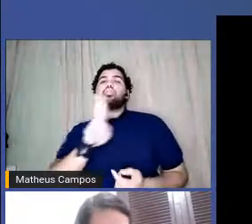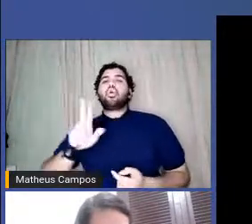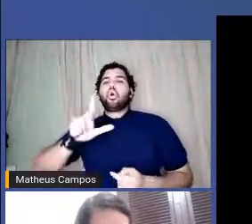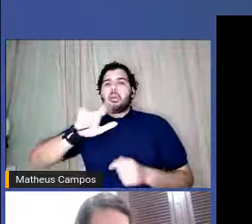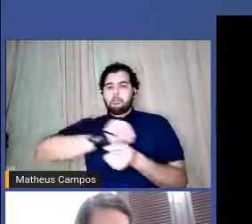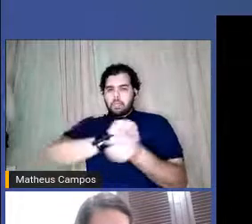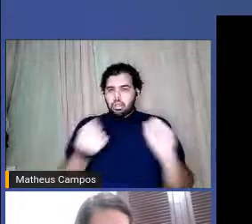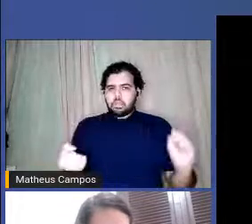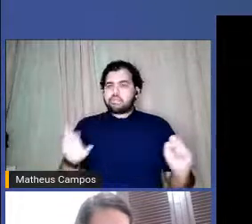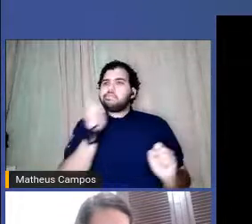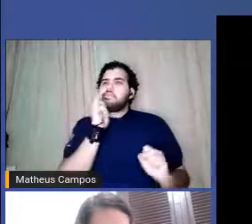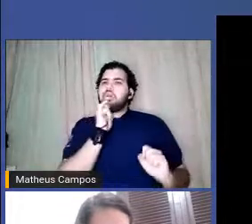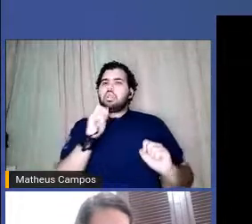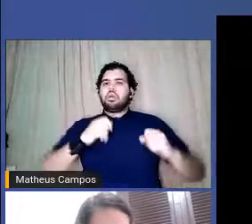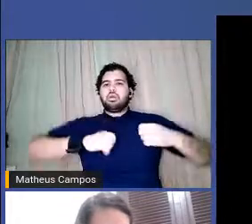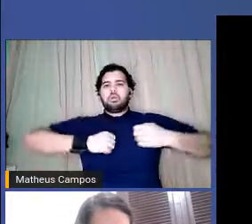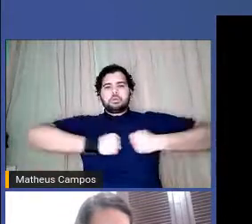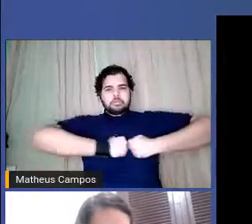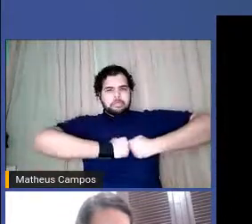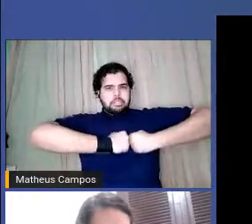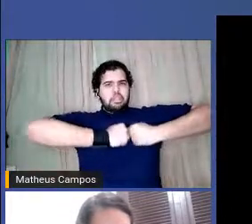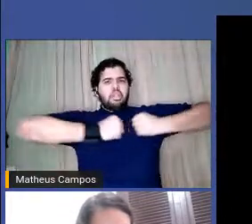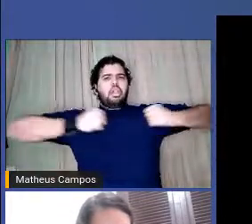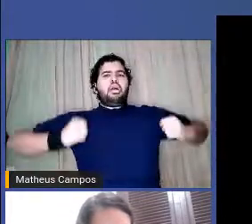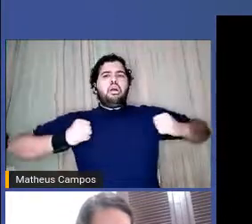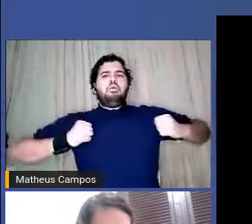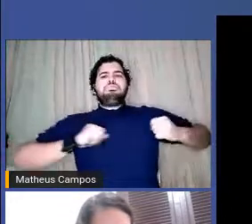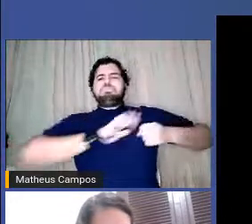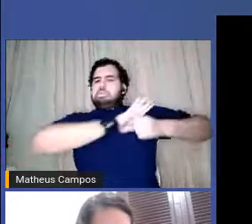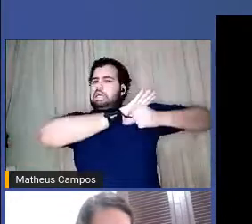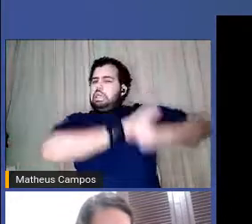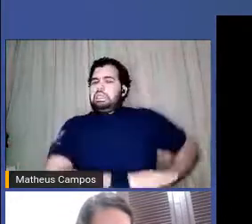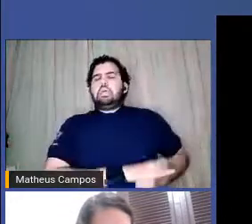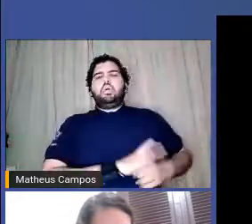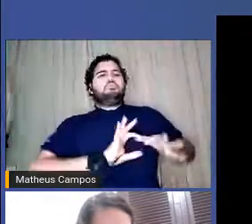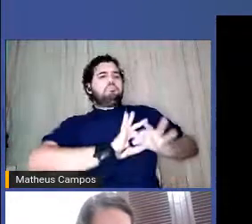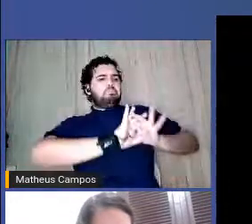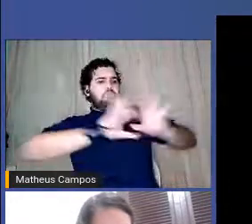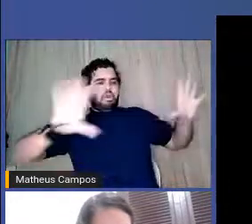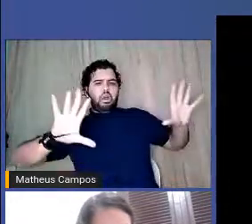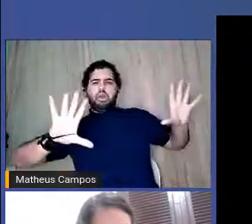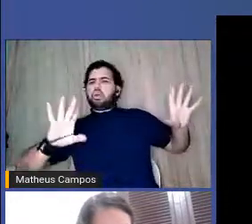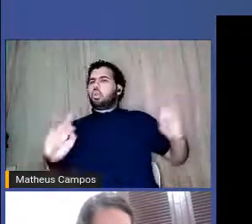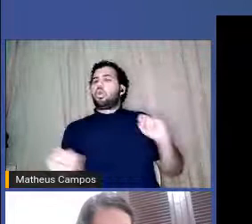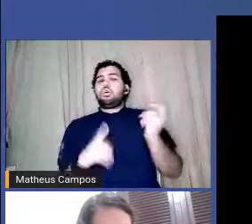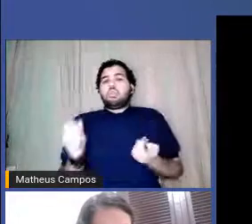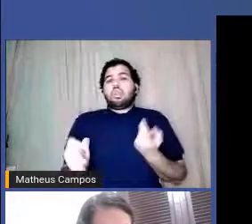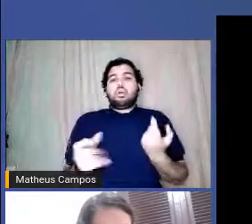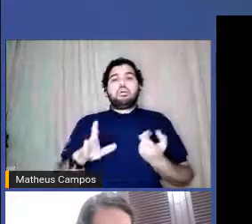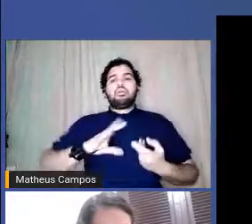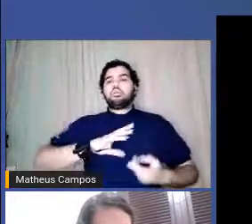armário que estava sufocando meu peito, derrubei a porta e quebrei os cadeados, amor é chave.